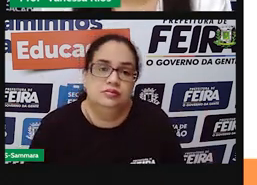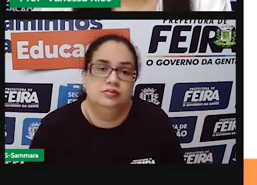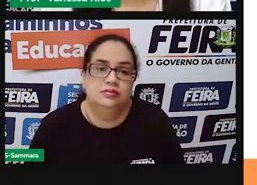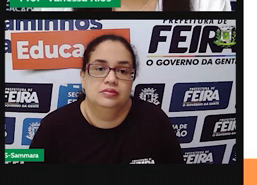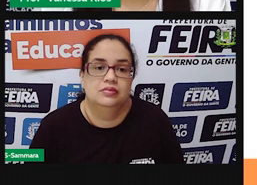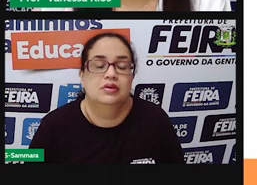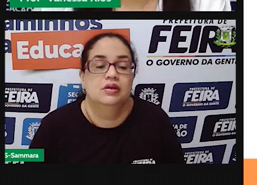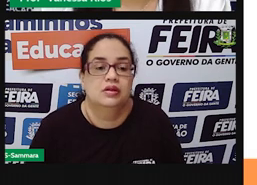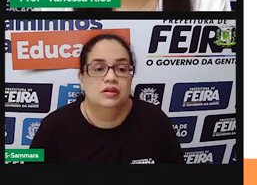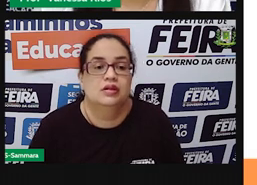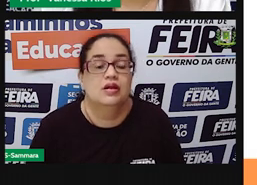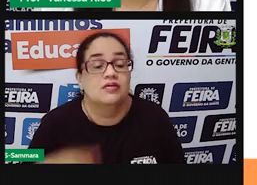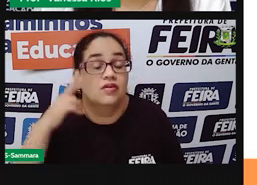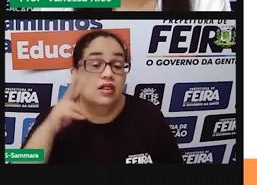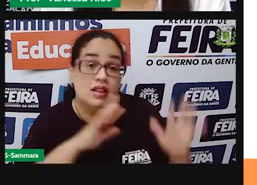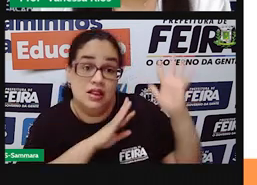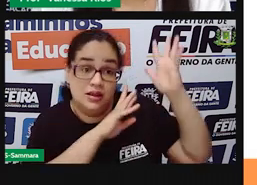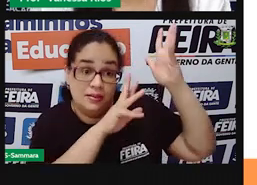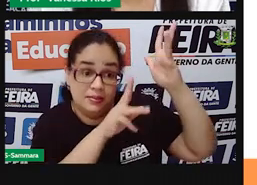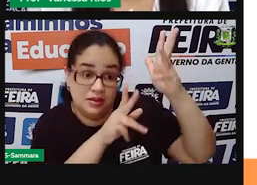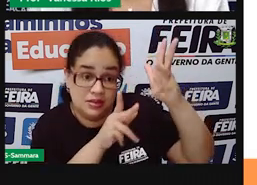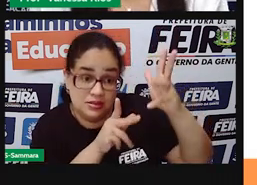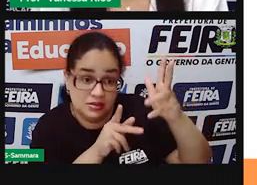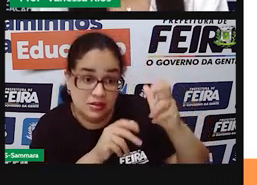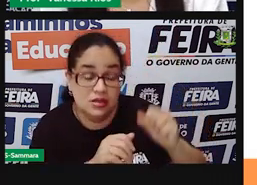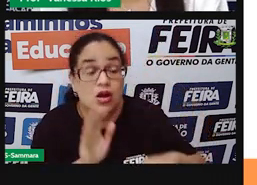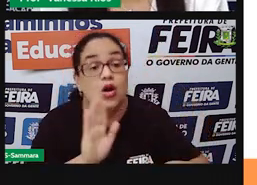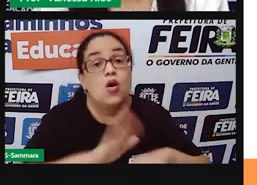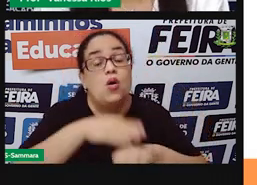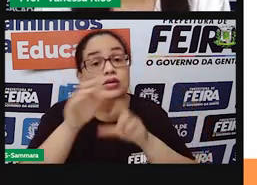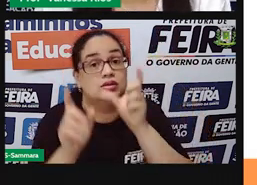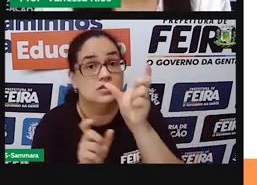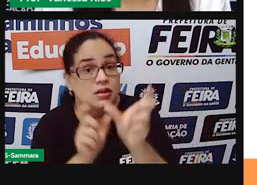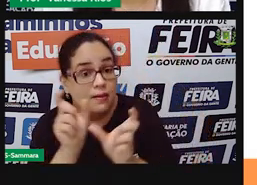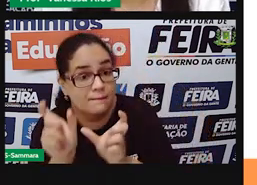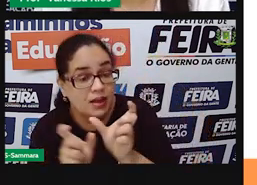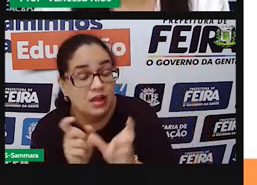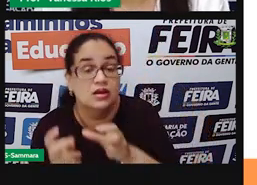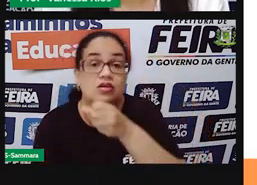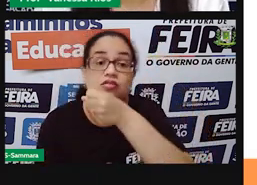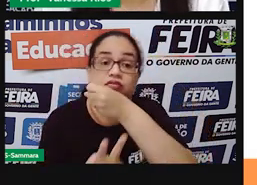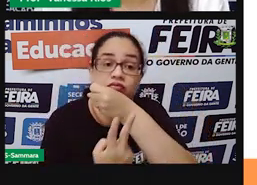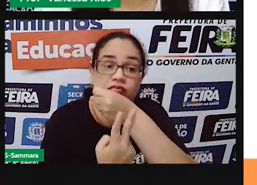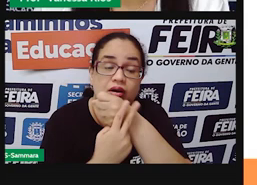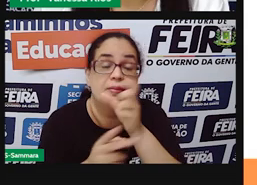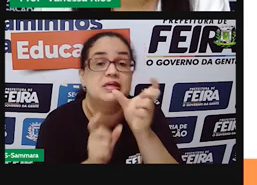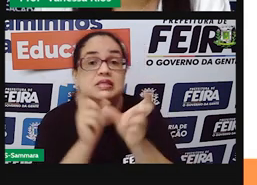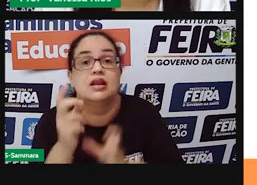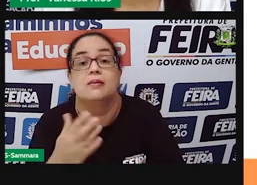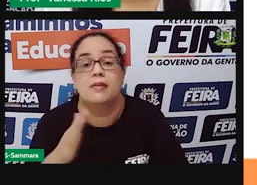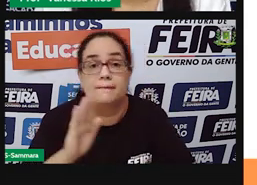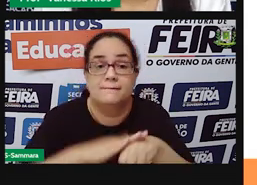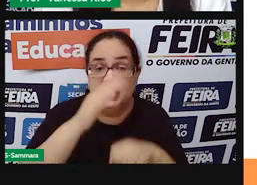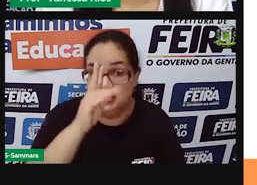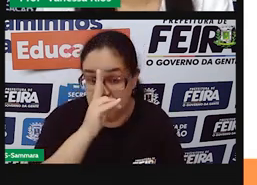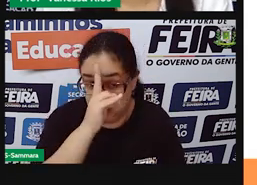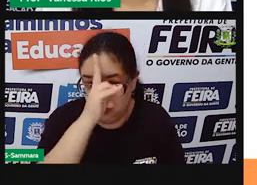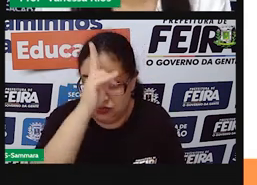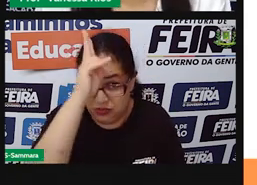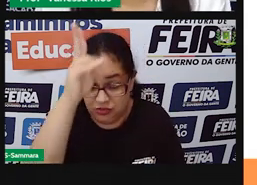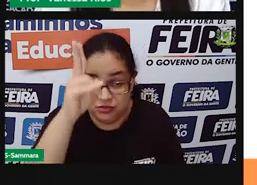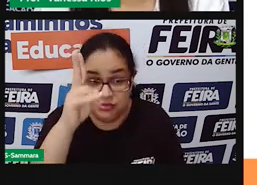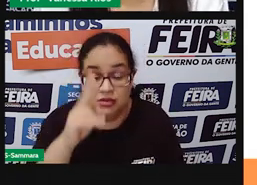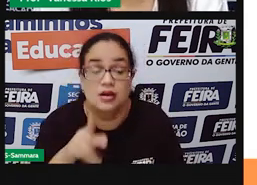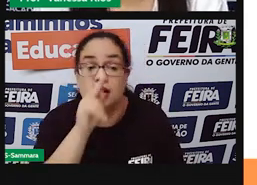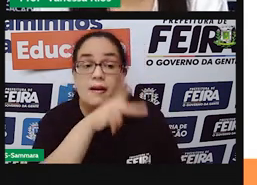É importante revisar também que, assim como as outras palavras, os verbos possuem sílaba tônica. E a